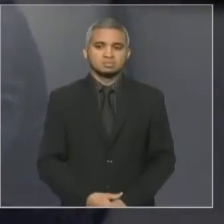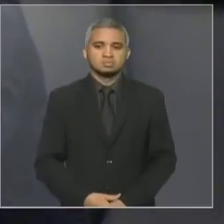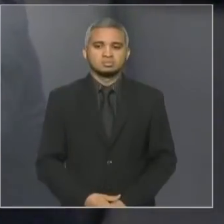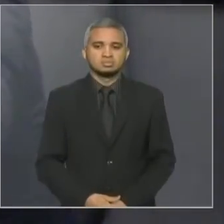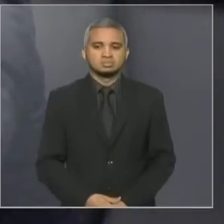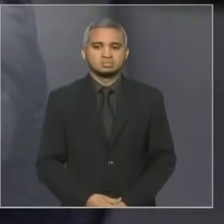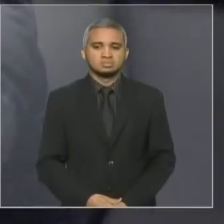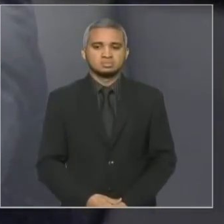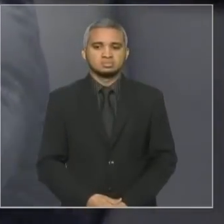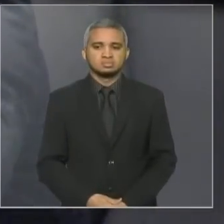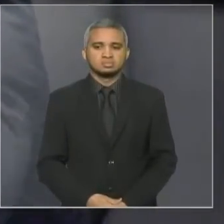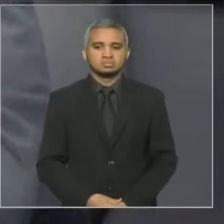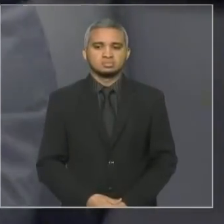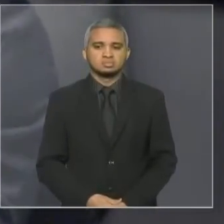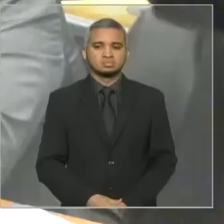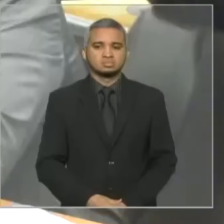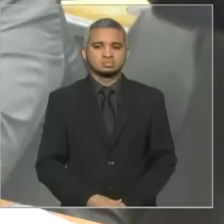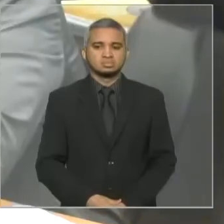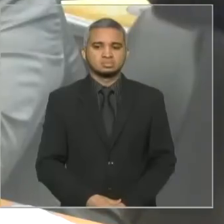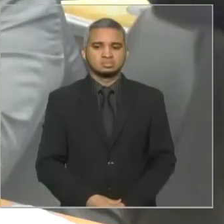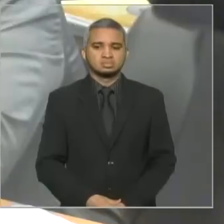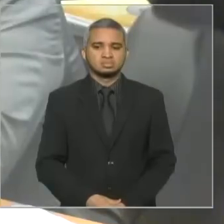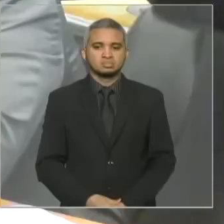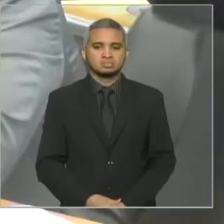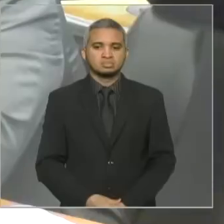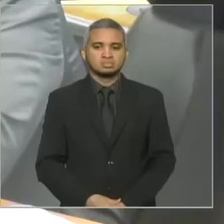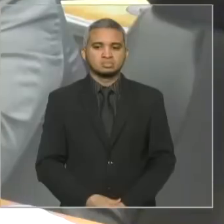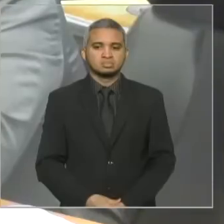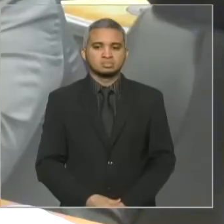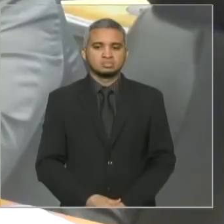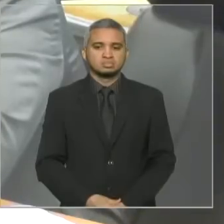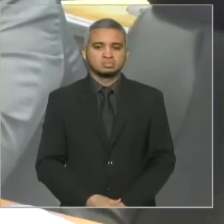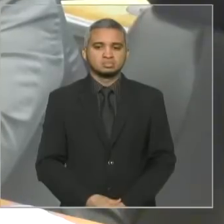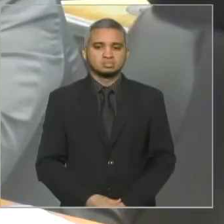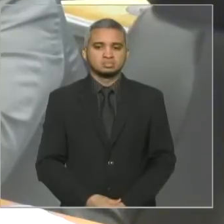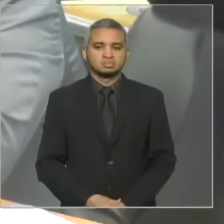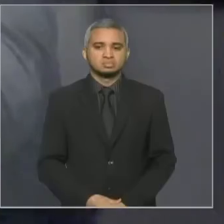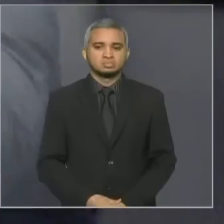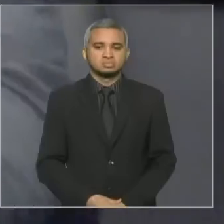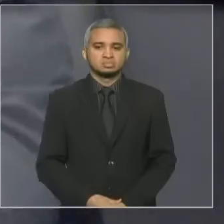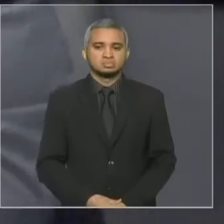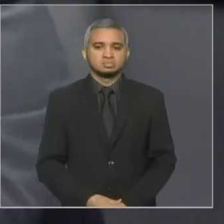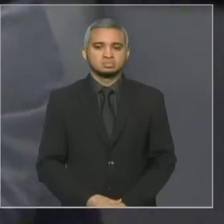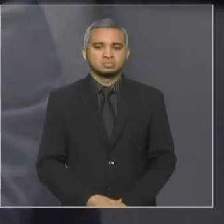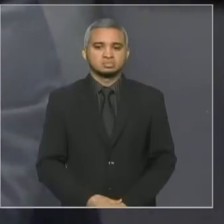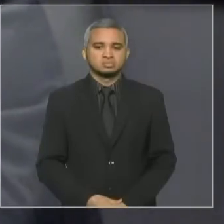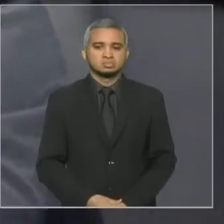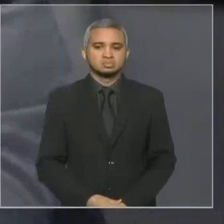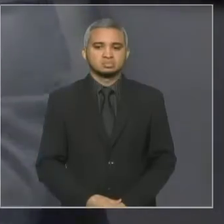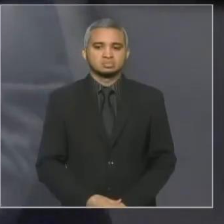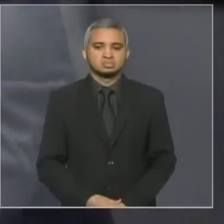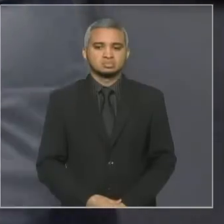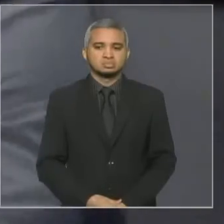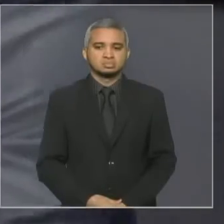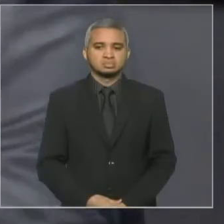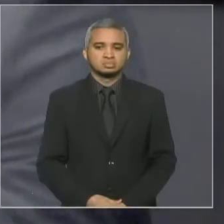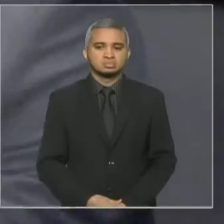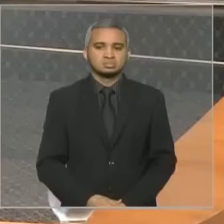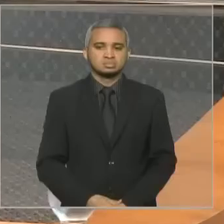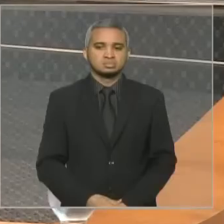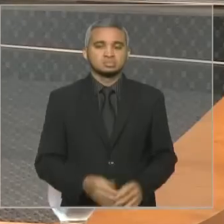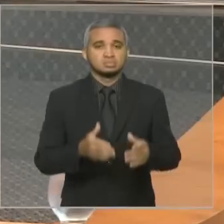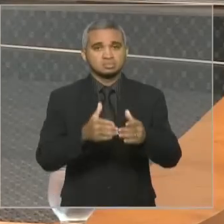deputado. Mas, o Exª não está com direito à palavra. Eu peço que você respeite, por Então, peço que ele respeite quando ele tiver direito à palavra. Por favor, deputado Duarte.